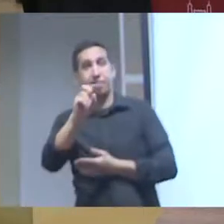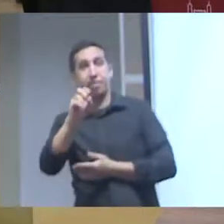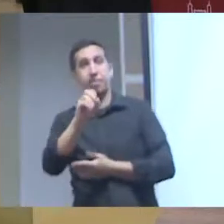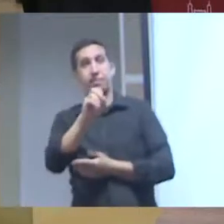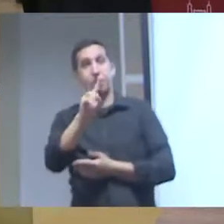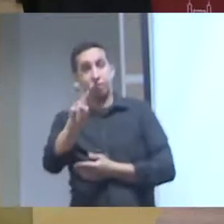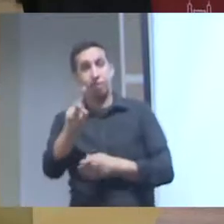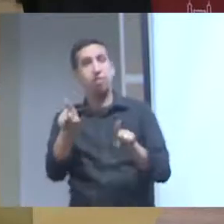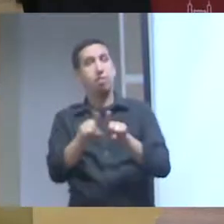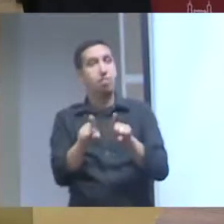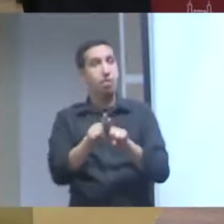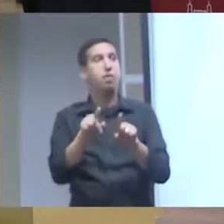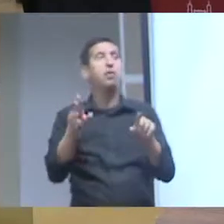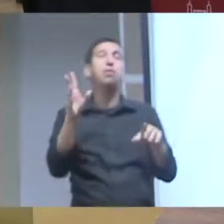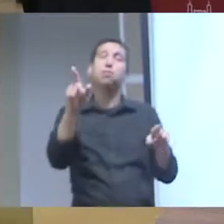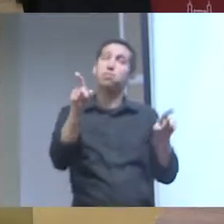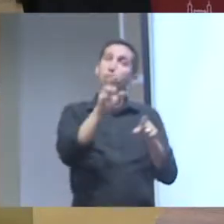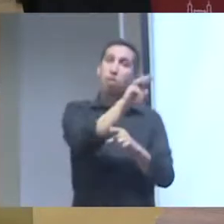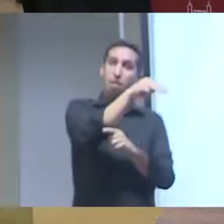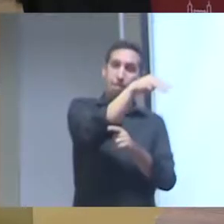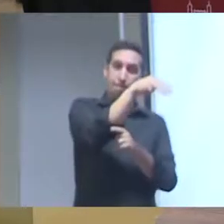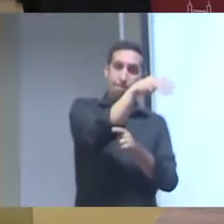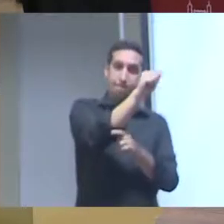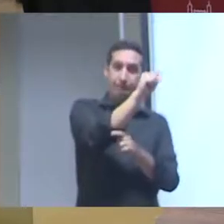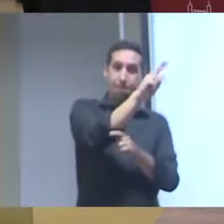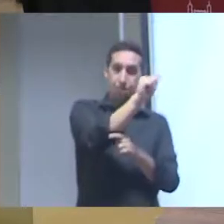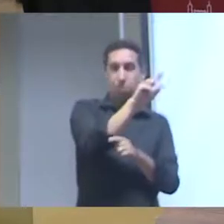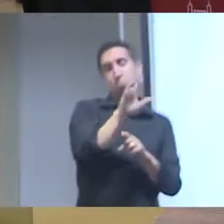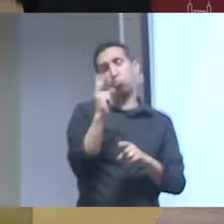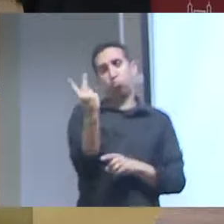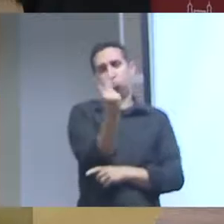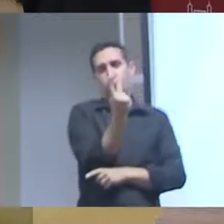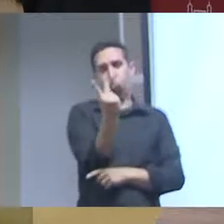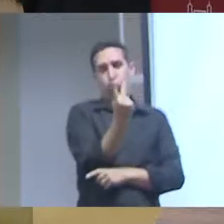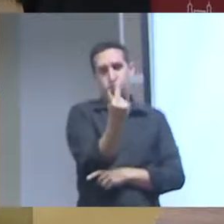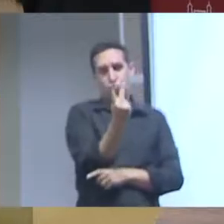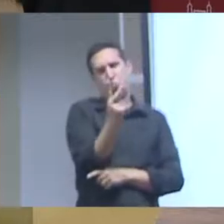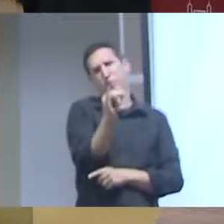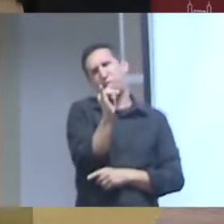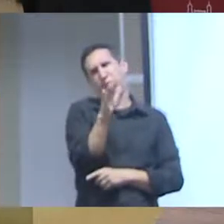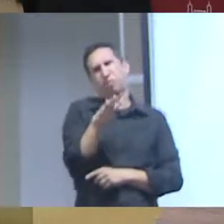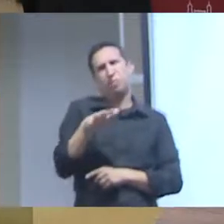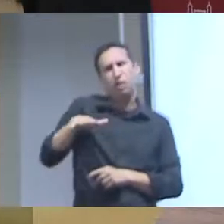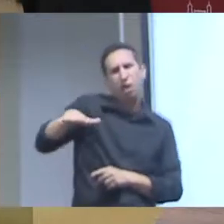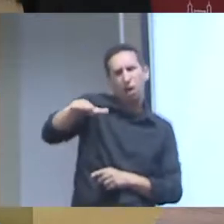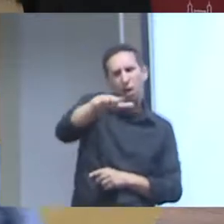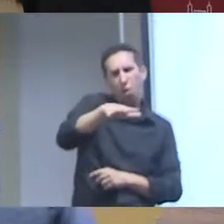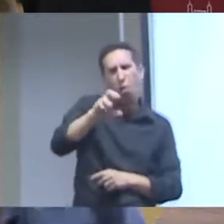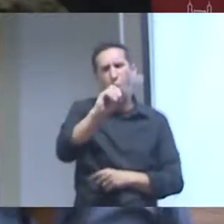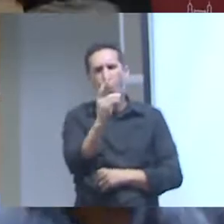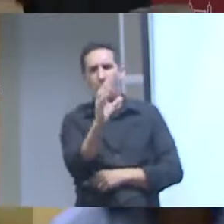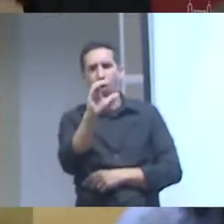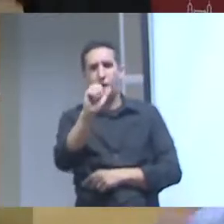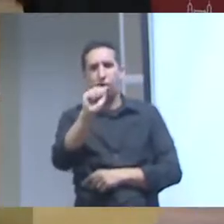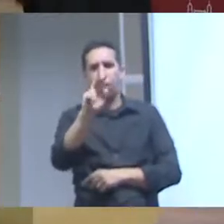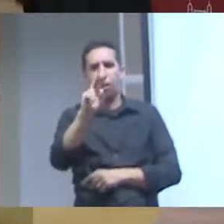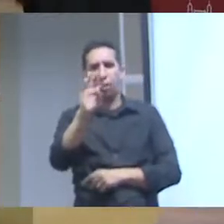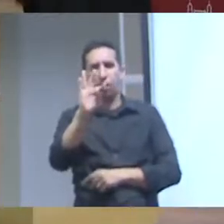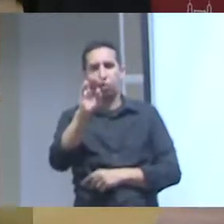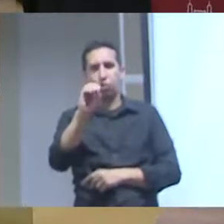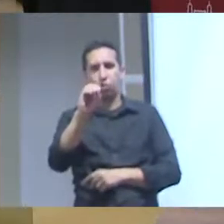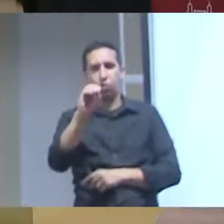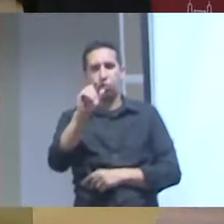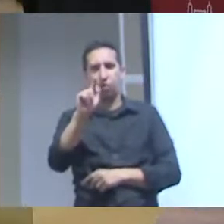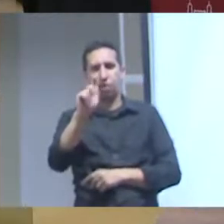áreas ou cartogramas e tal que eles permitam a controvérsia a discussão controversa em cima